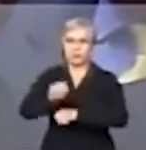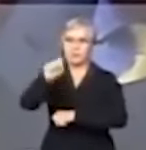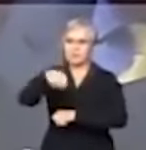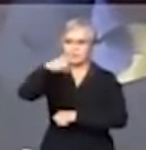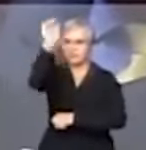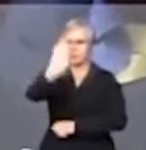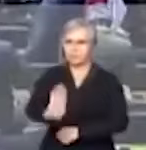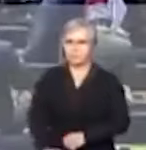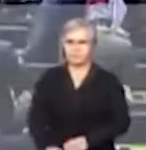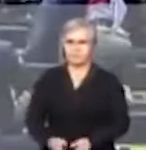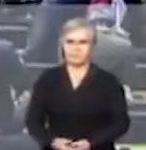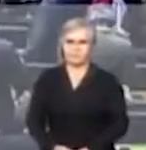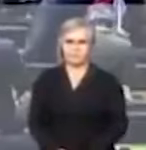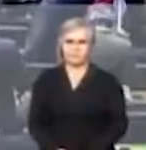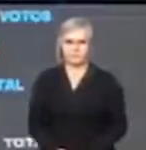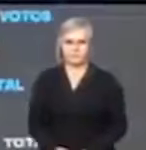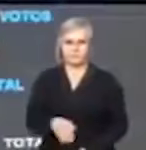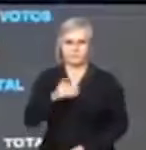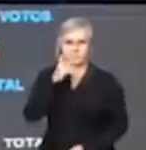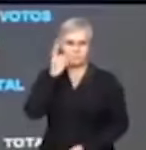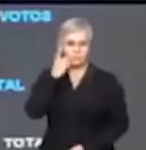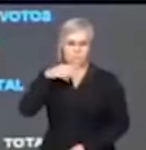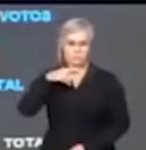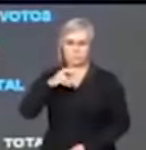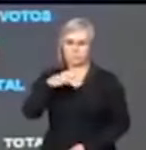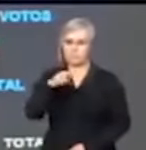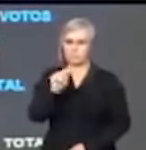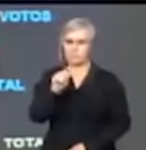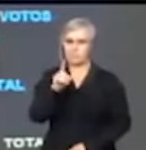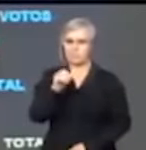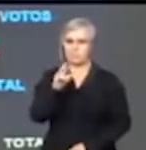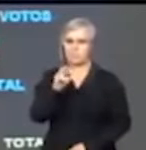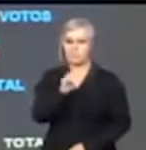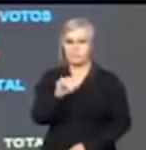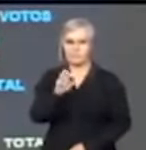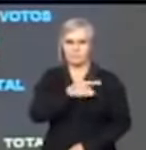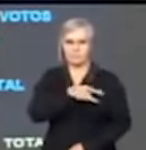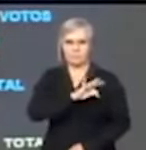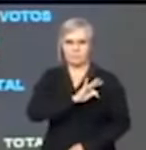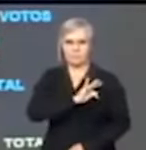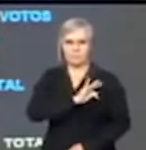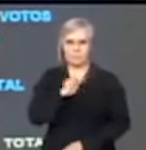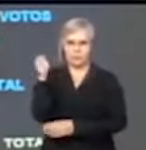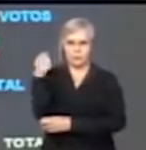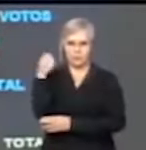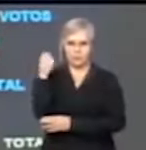e sim ao Brasil. Deputada Maria do Rosário, PT, Rio Grande do Sul.